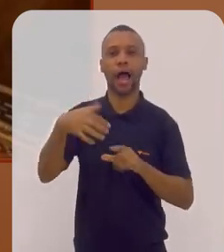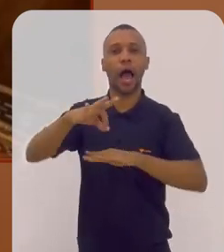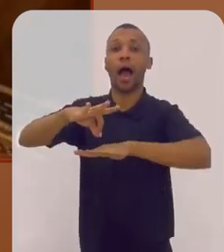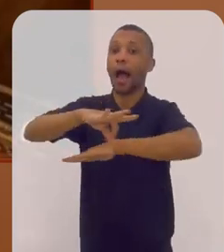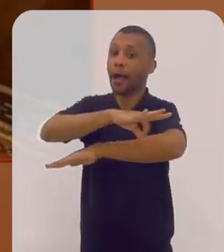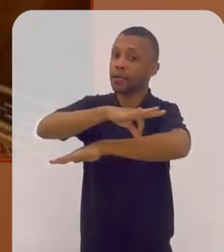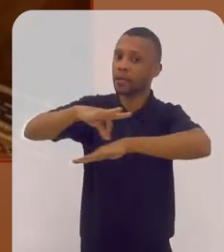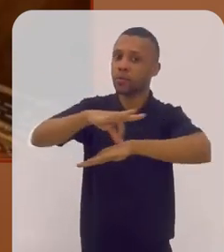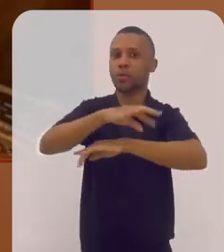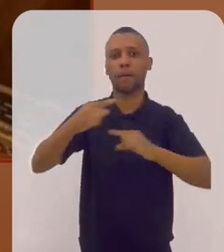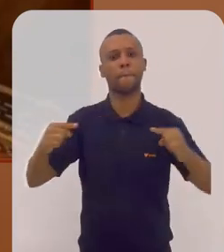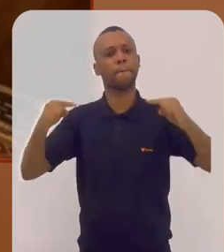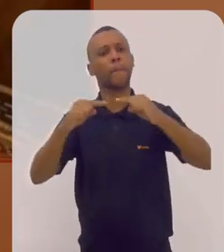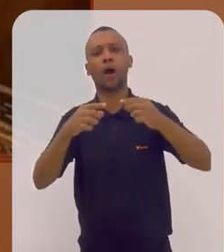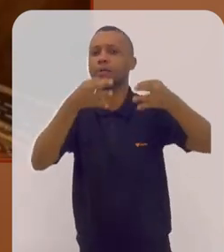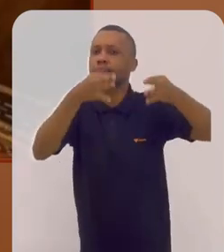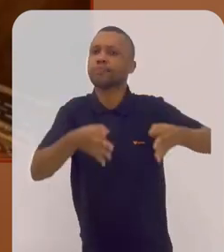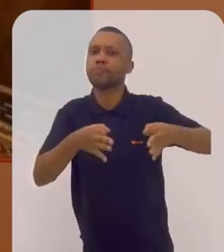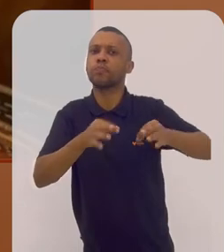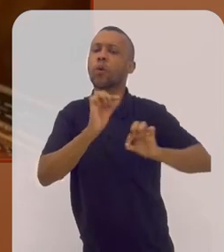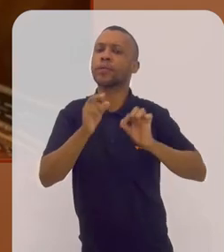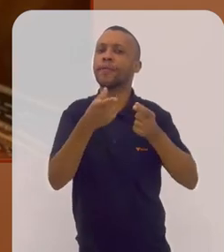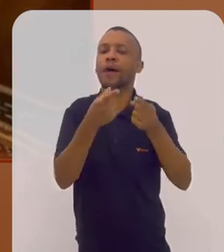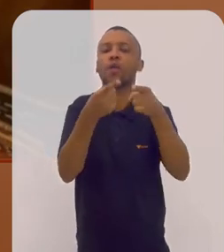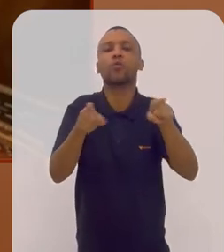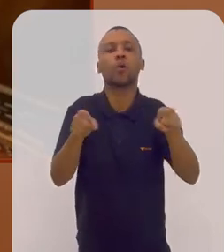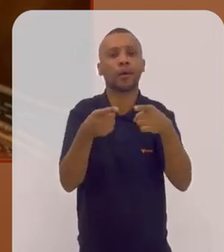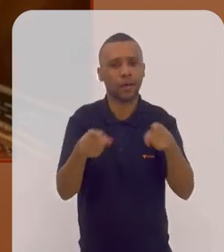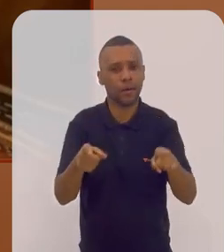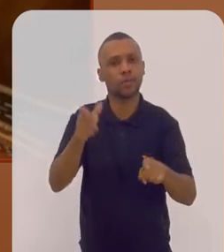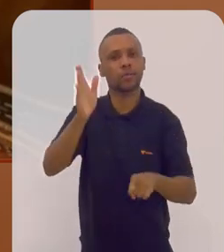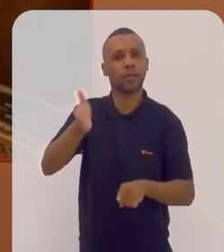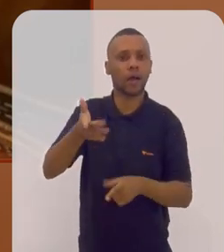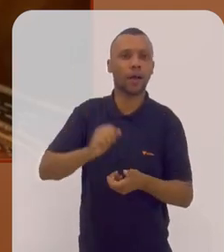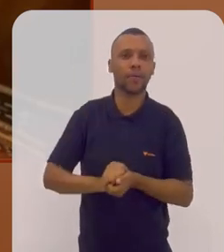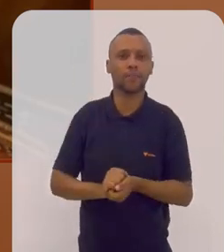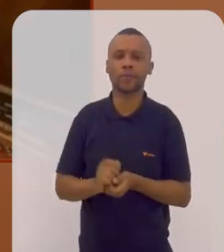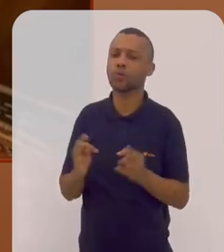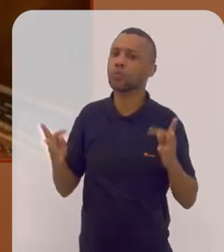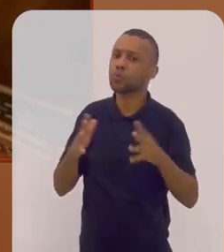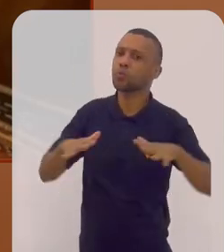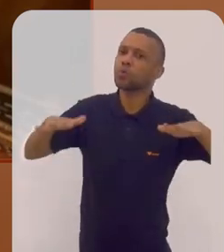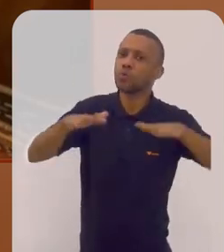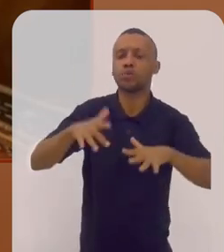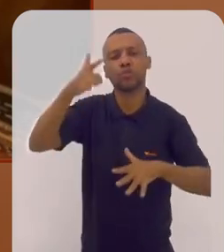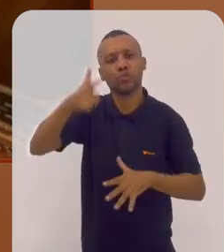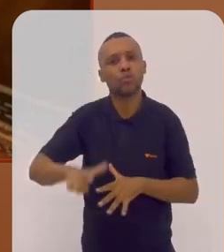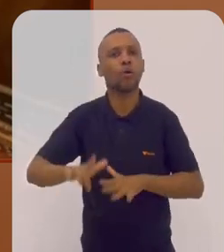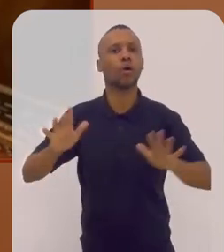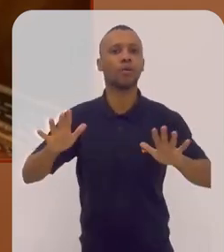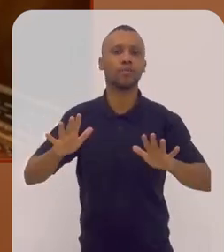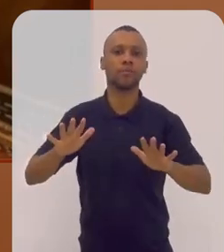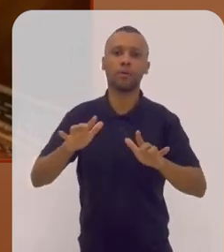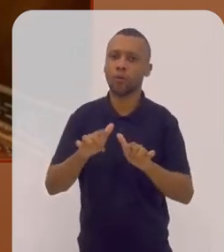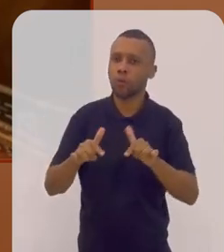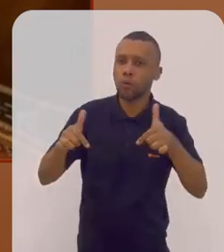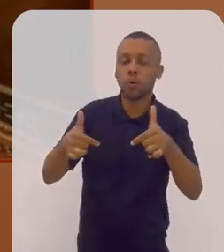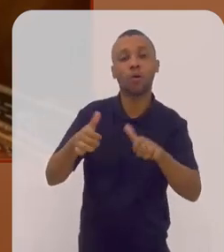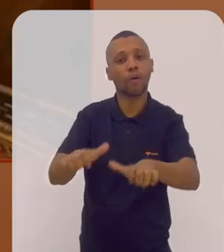essa arquitetura apropriada para o que se estava tocando e isso tudo, de novo,